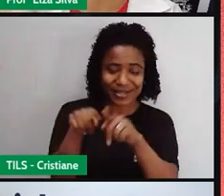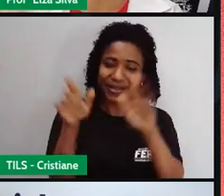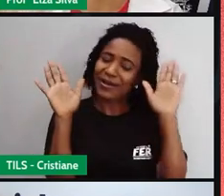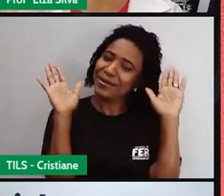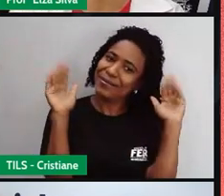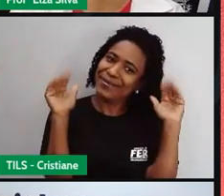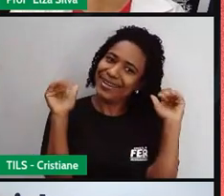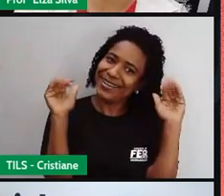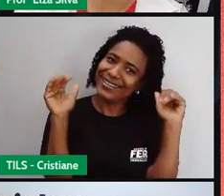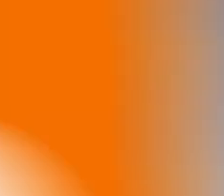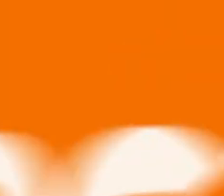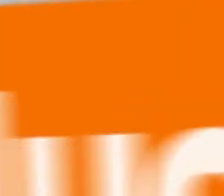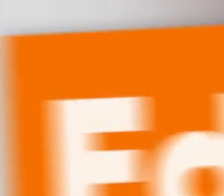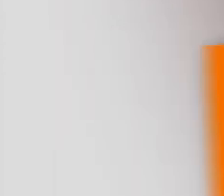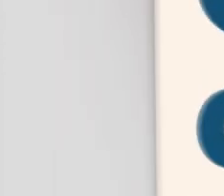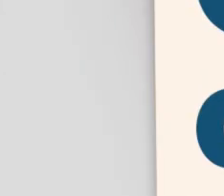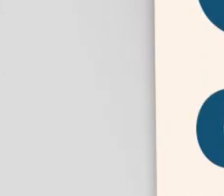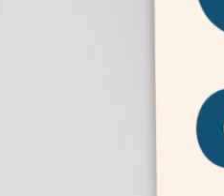bye.